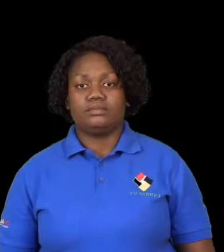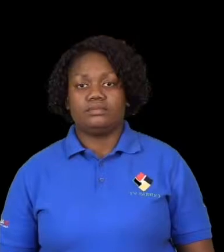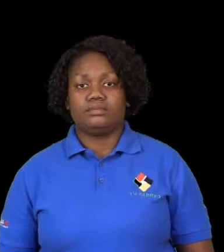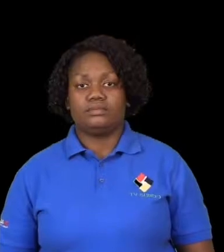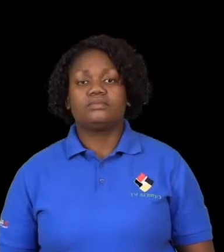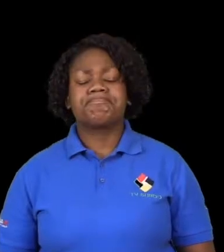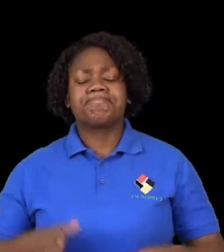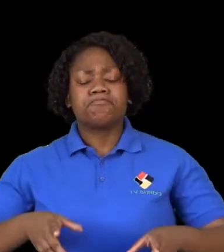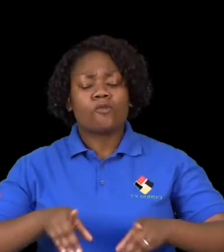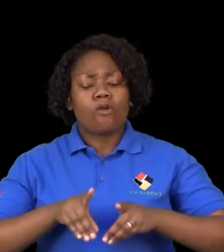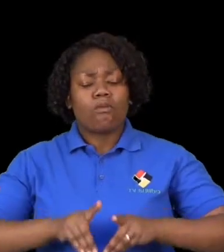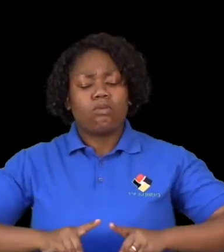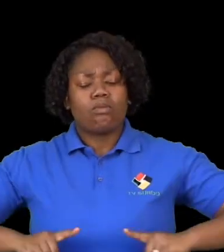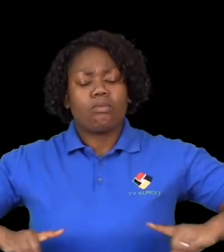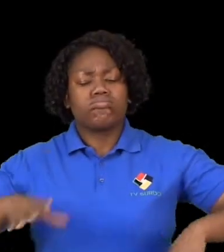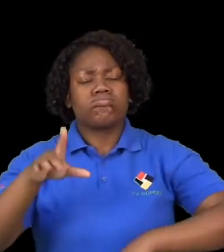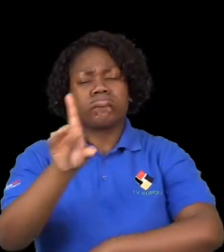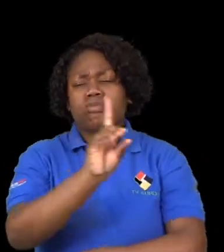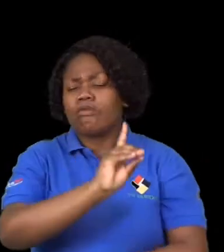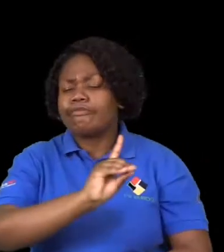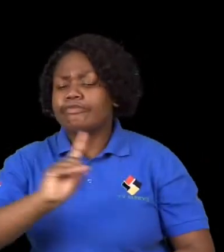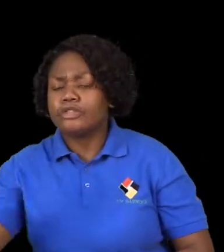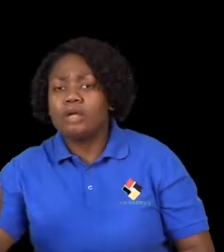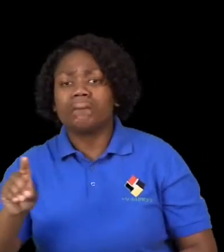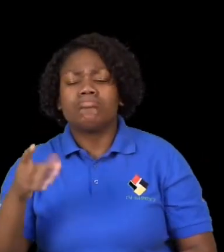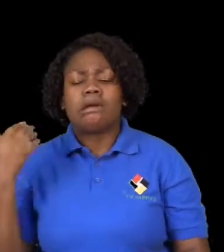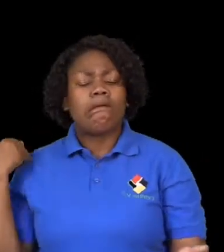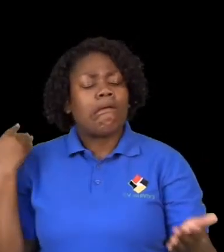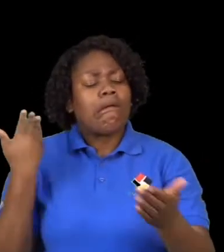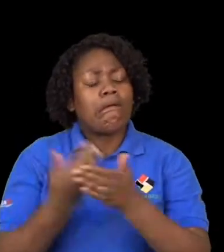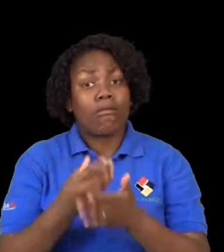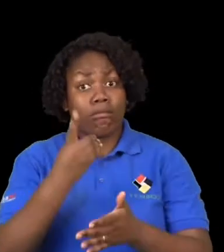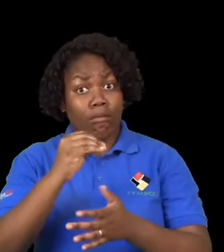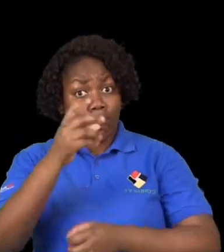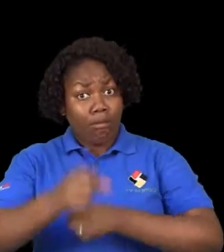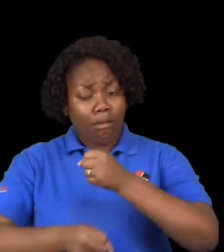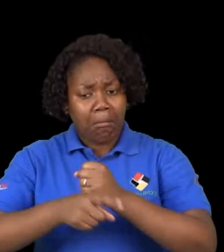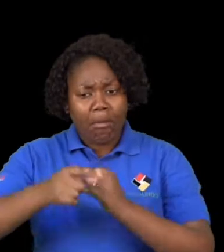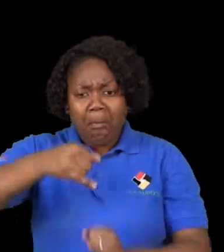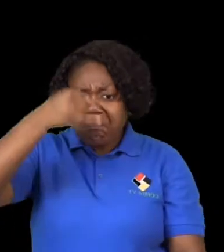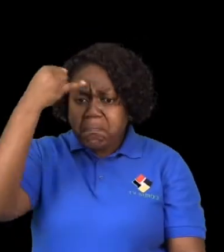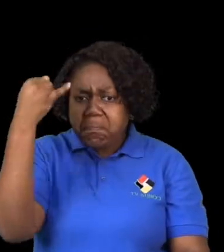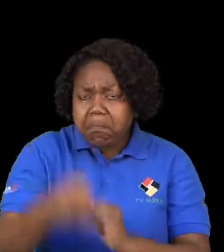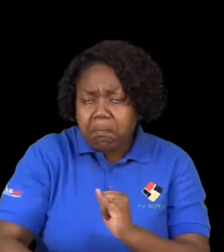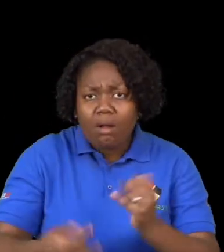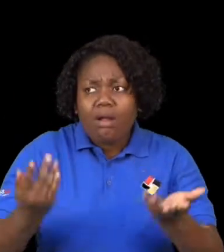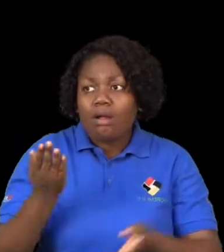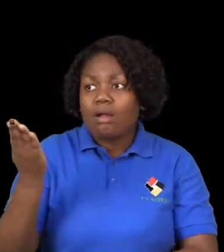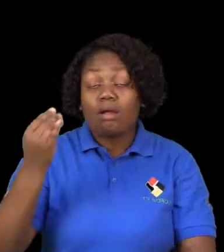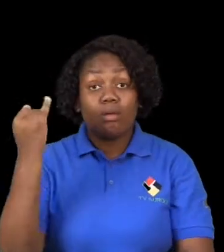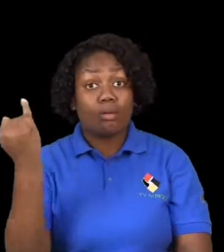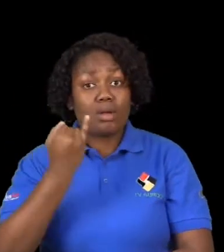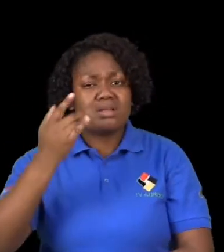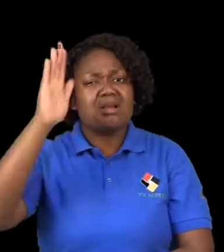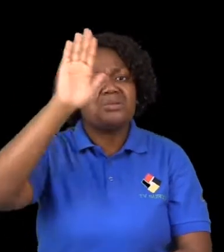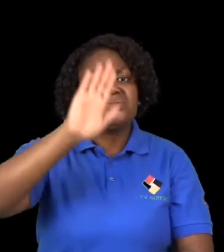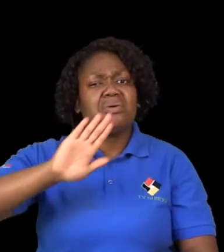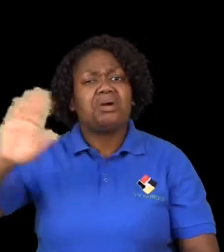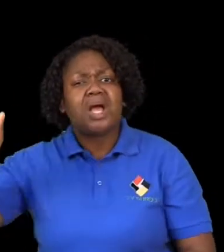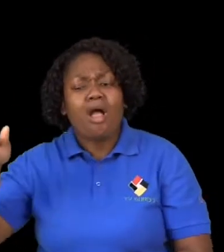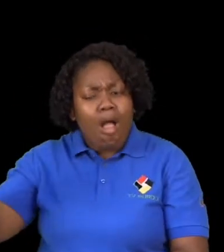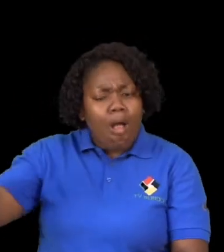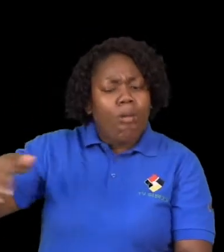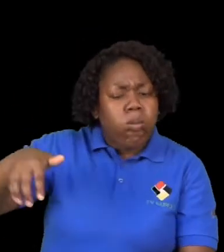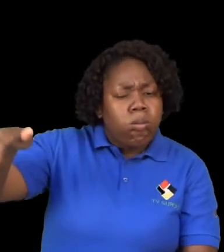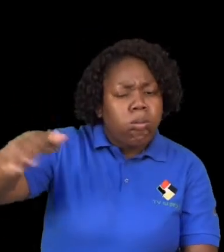A população moçambicana com deficiência cresceu quase a dobrar nos últimos 10 anos, segundo os dados